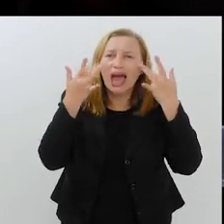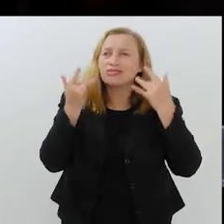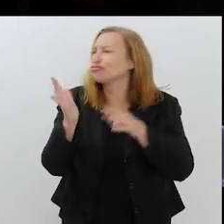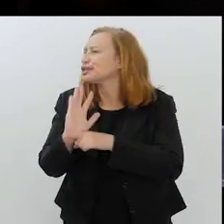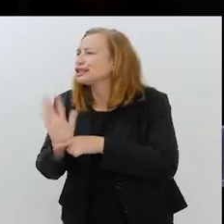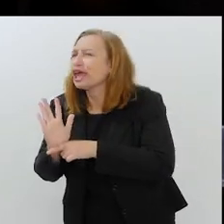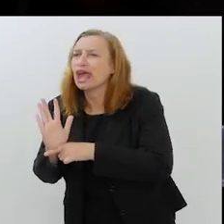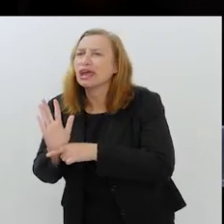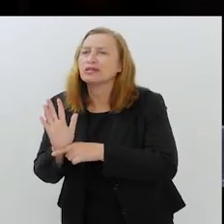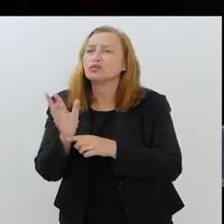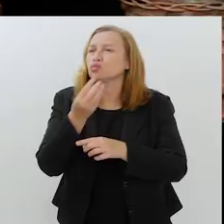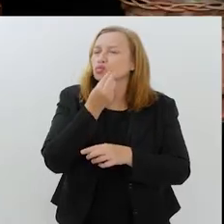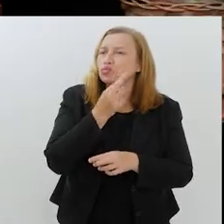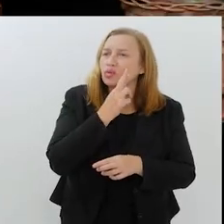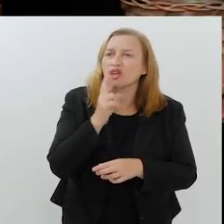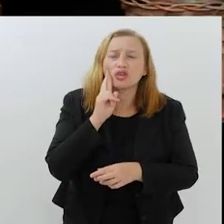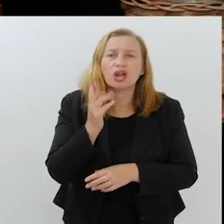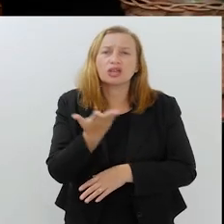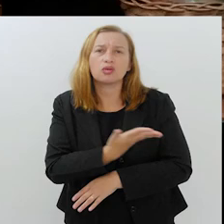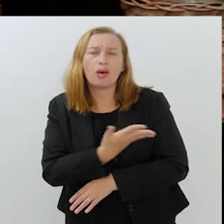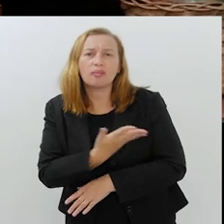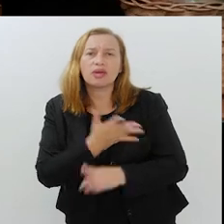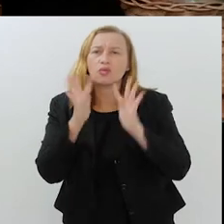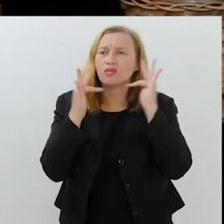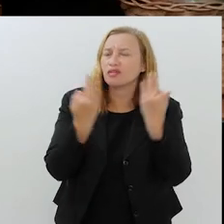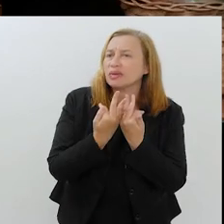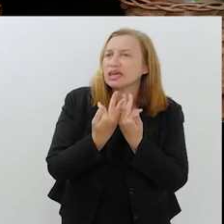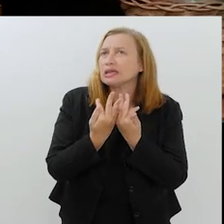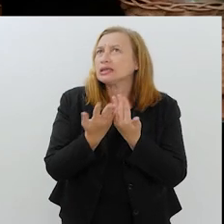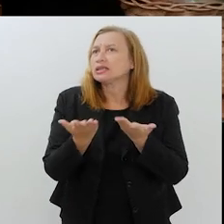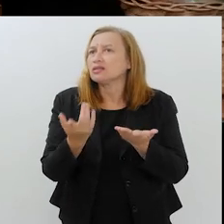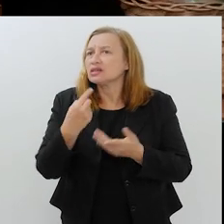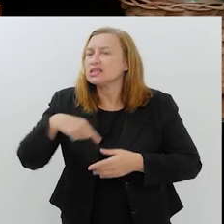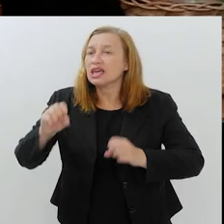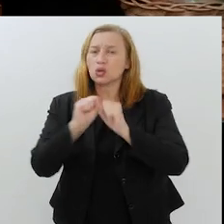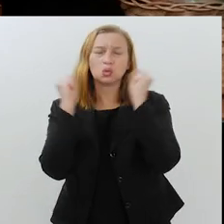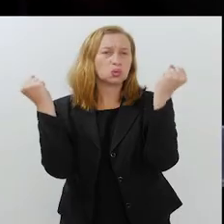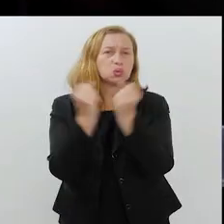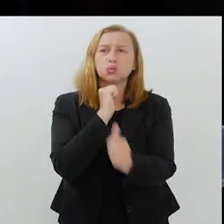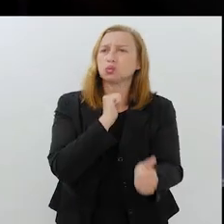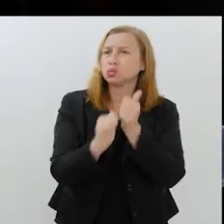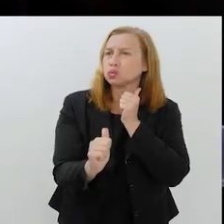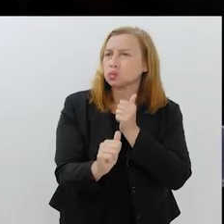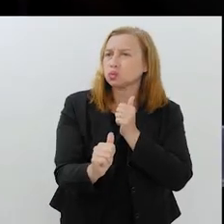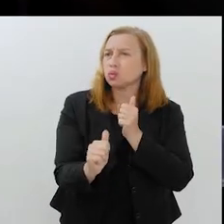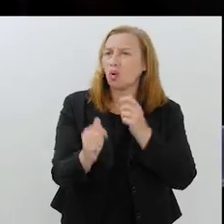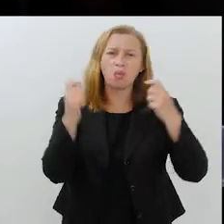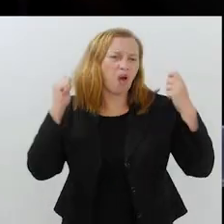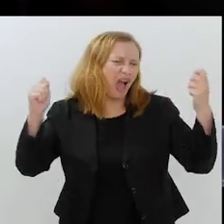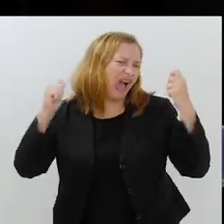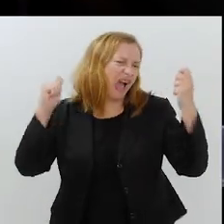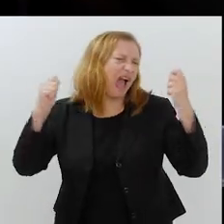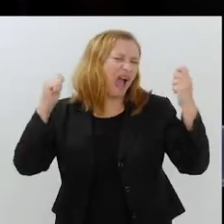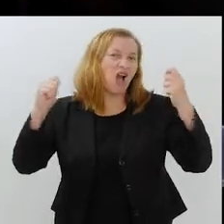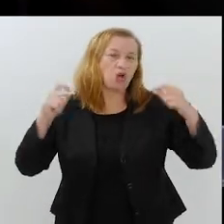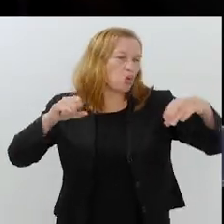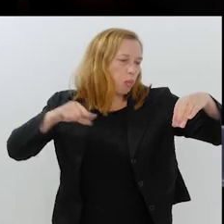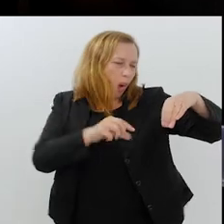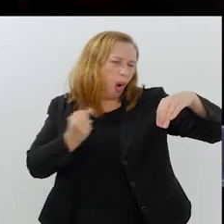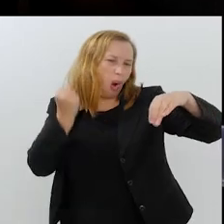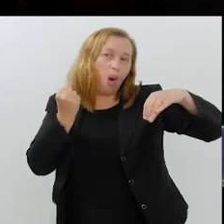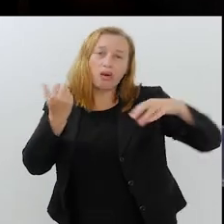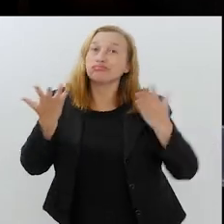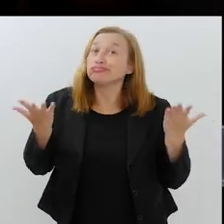teatro, você ir no cinema, você ir num restaurante com seus amigos, com a família, você ir num estádio de futebol, apreciar um